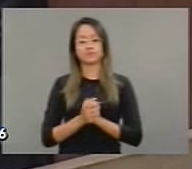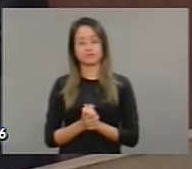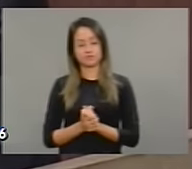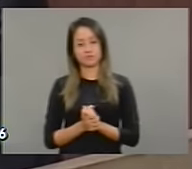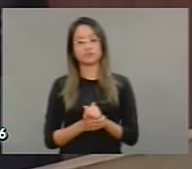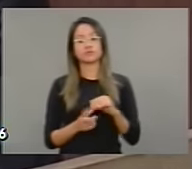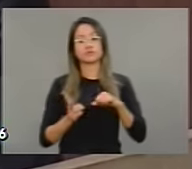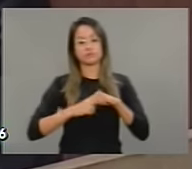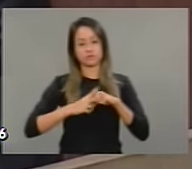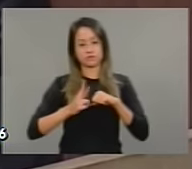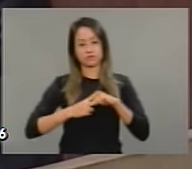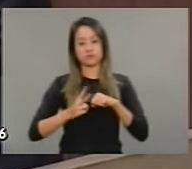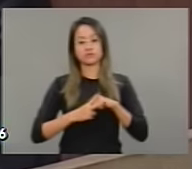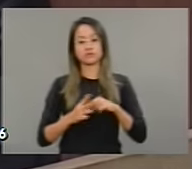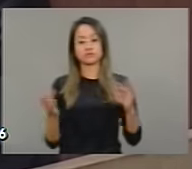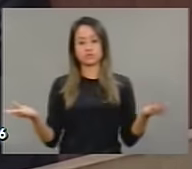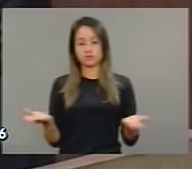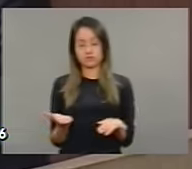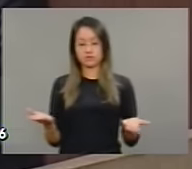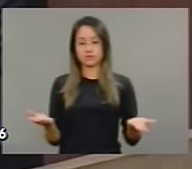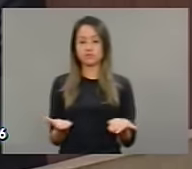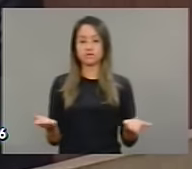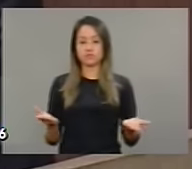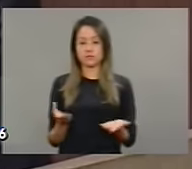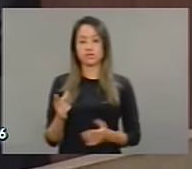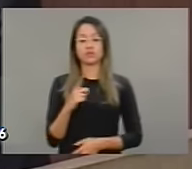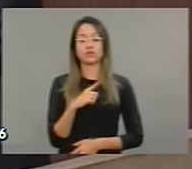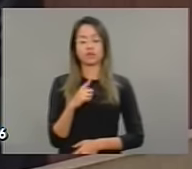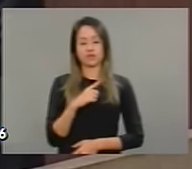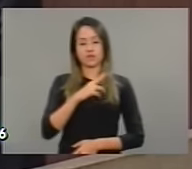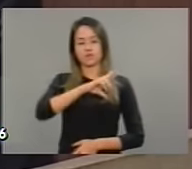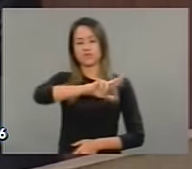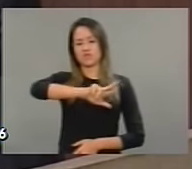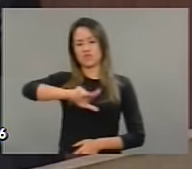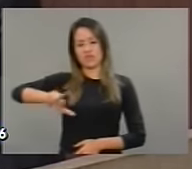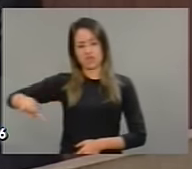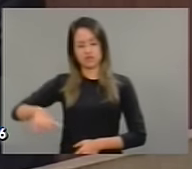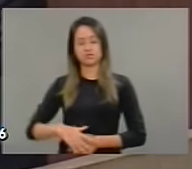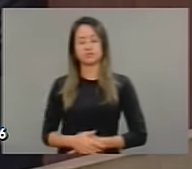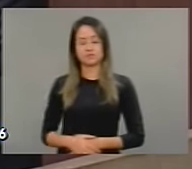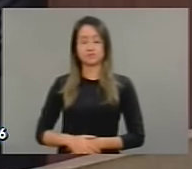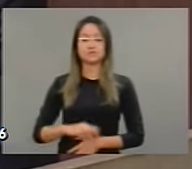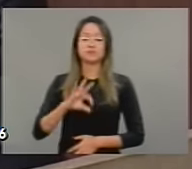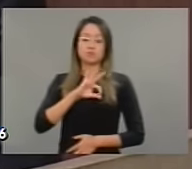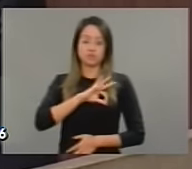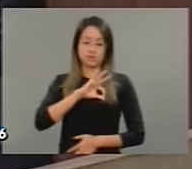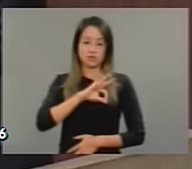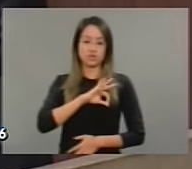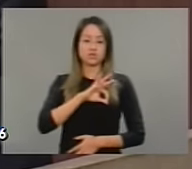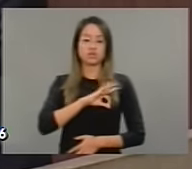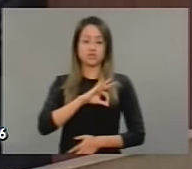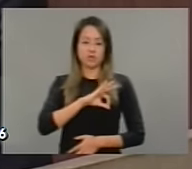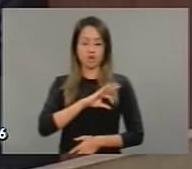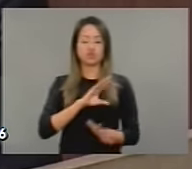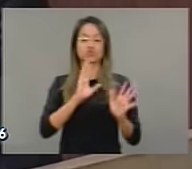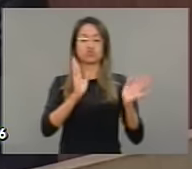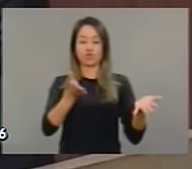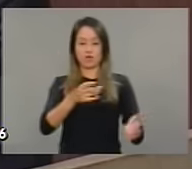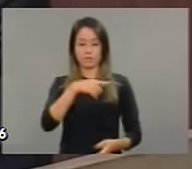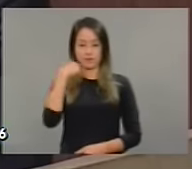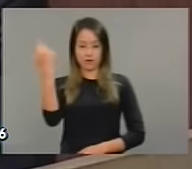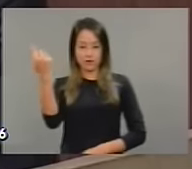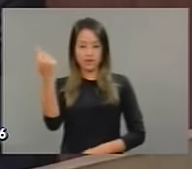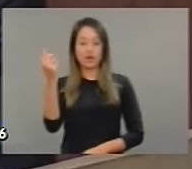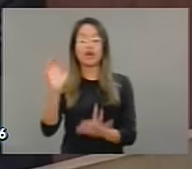que se contam hoje, lamentavelmente, no Ceará, há centenas, há desses policiais que já se contam no Ceará, já,